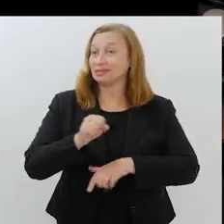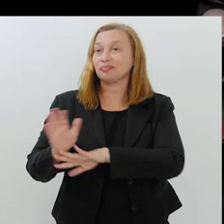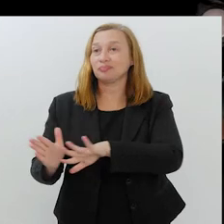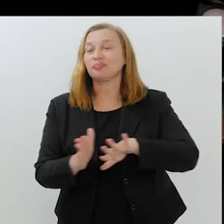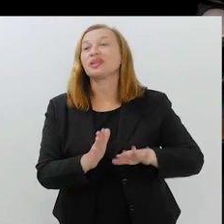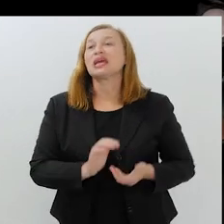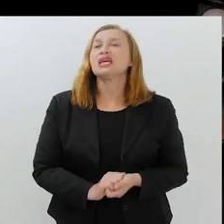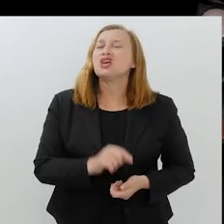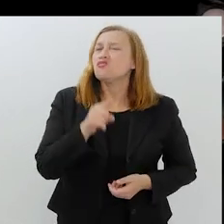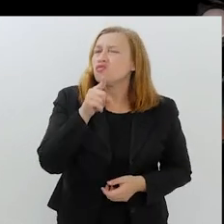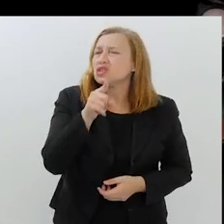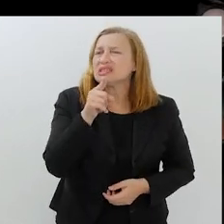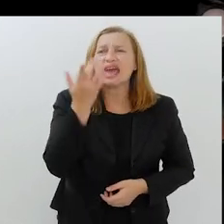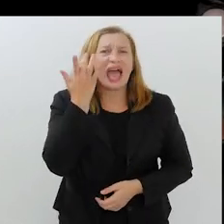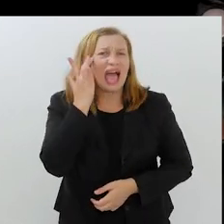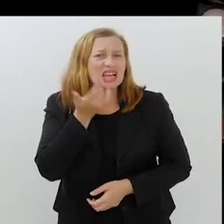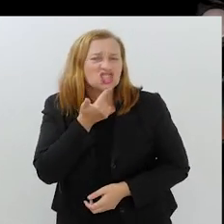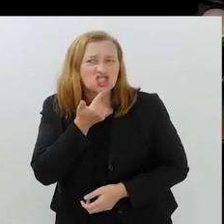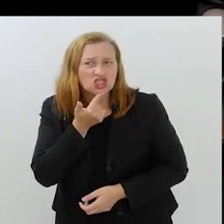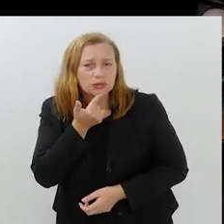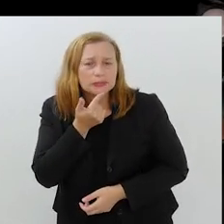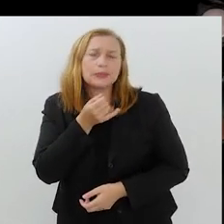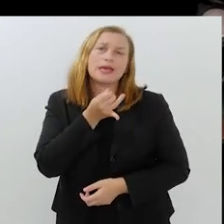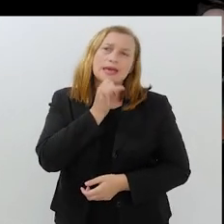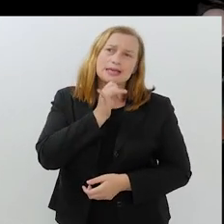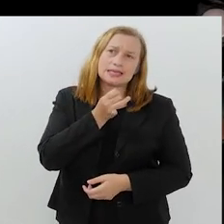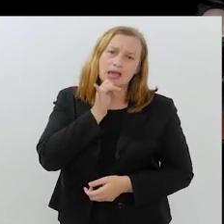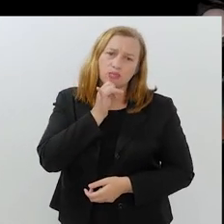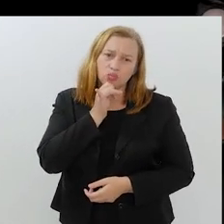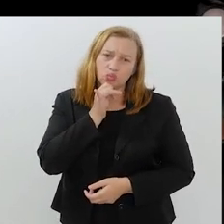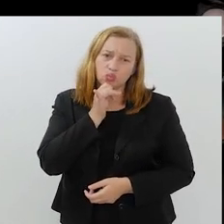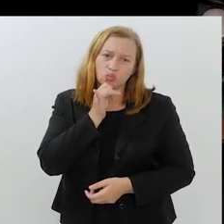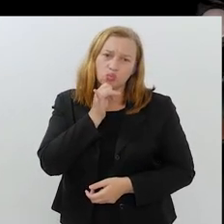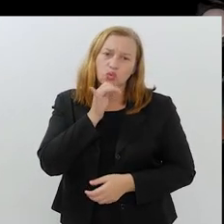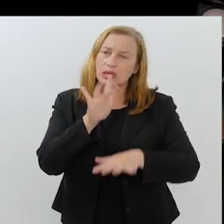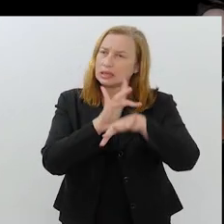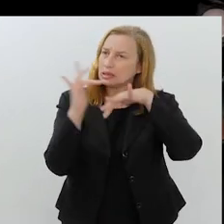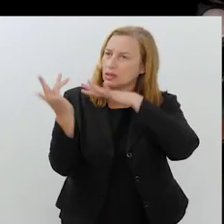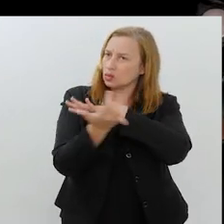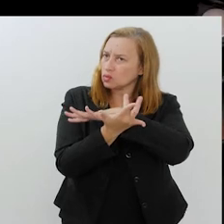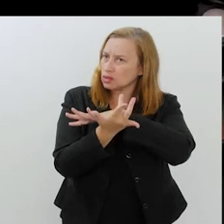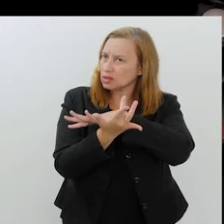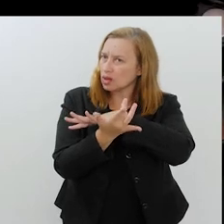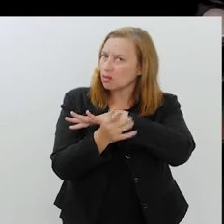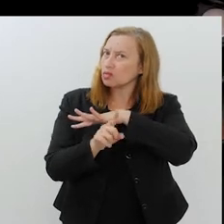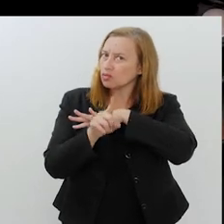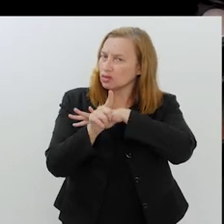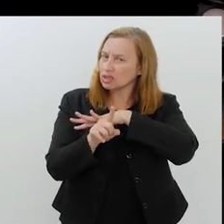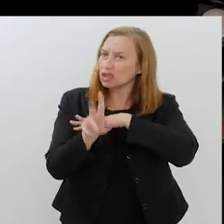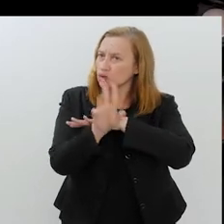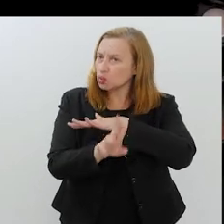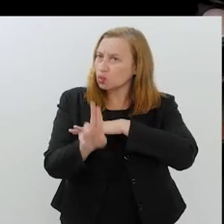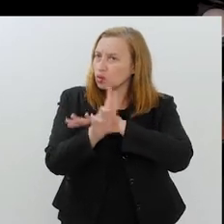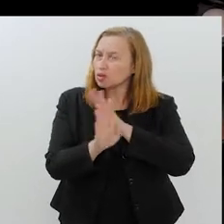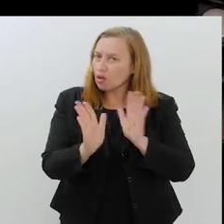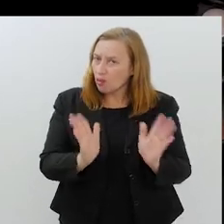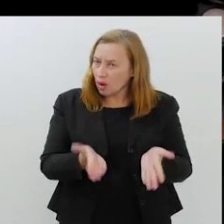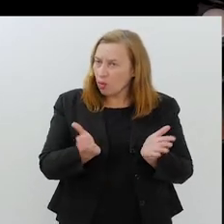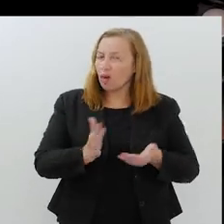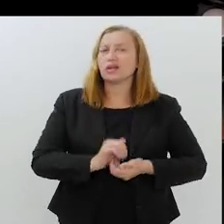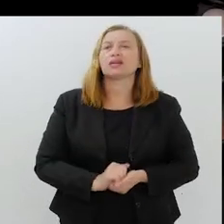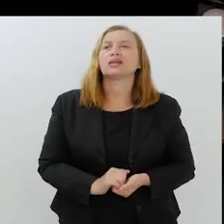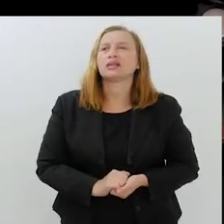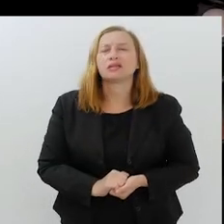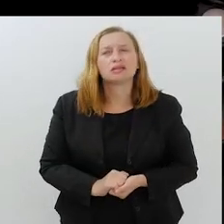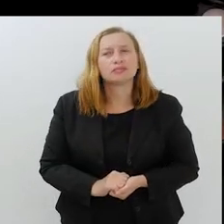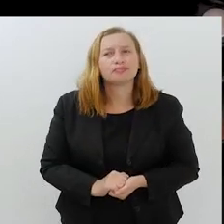Precisamos. Isso. E você acha que, por exemplo, essa rede social que vocês agora estão